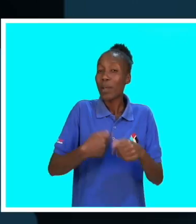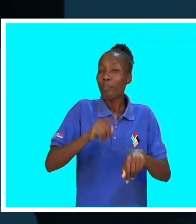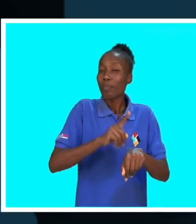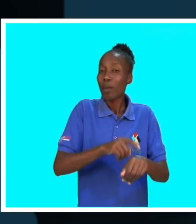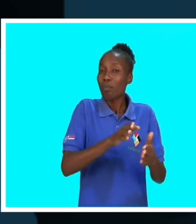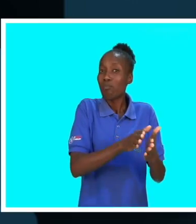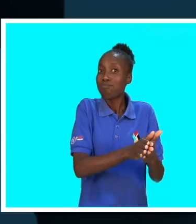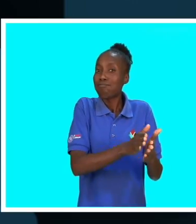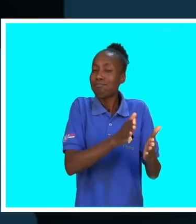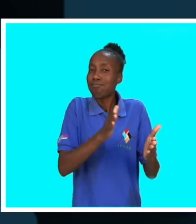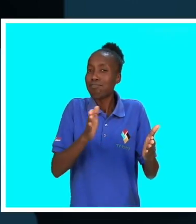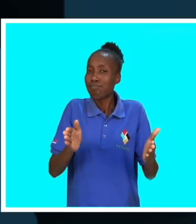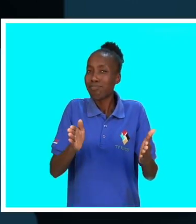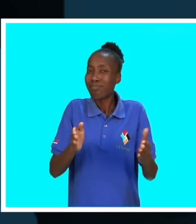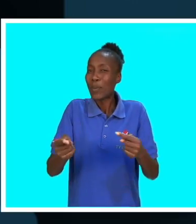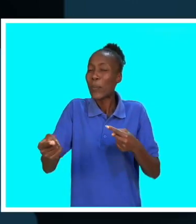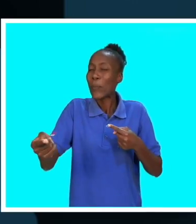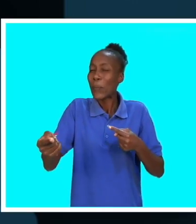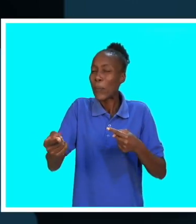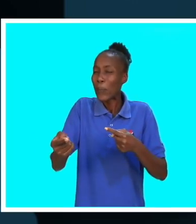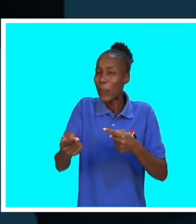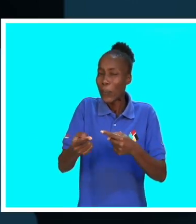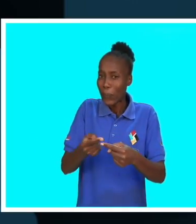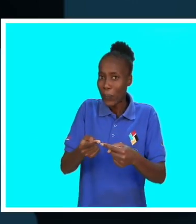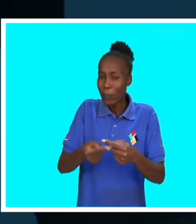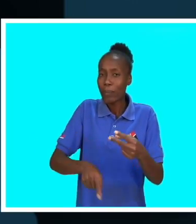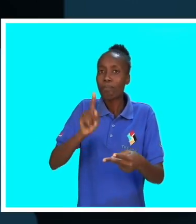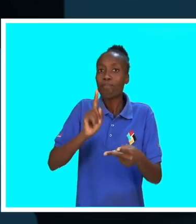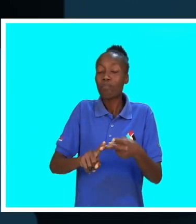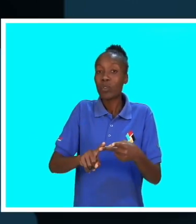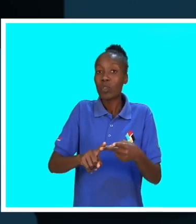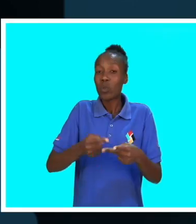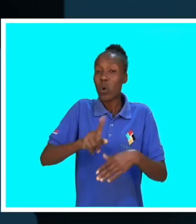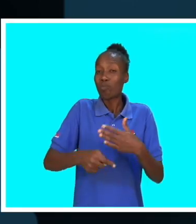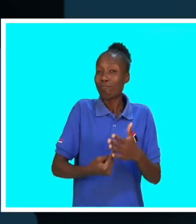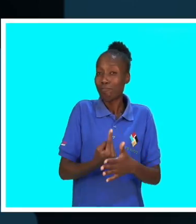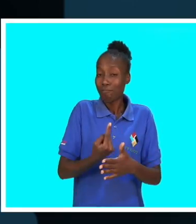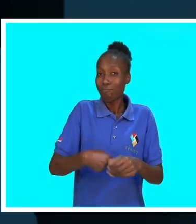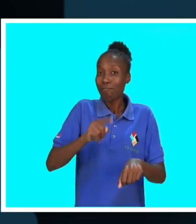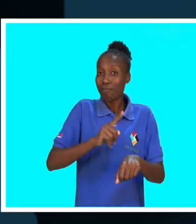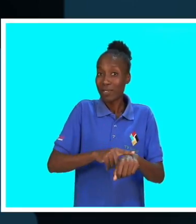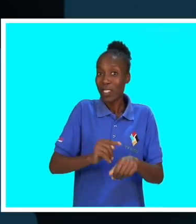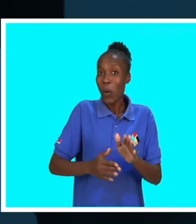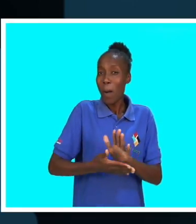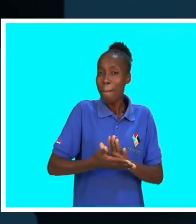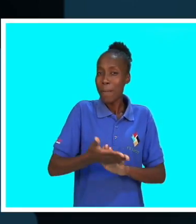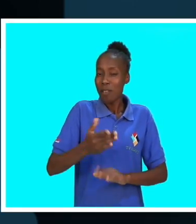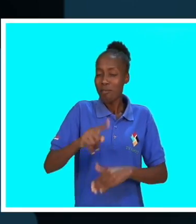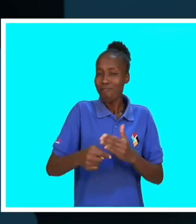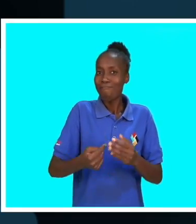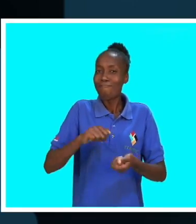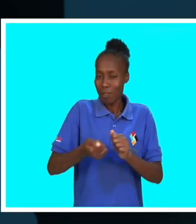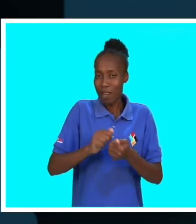período de tempo muito curto ou num determinado período de tempo, vai